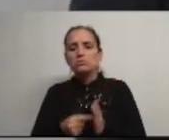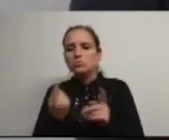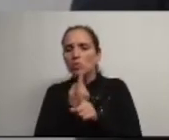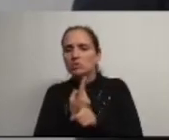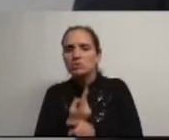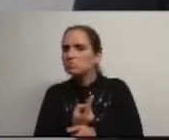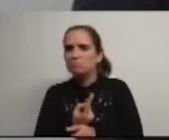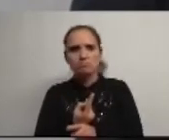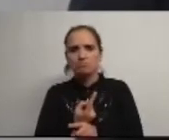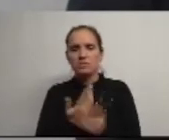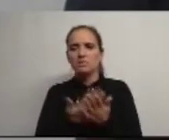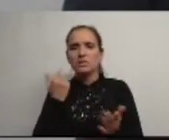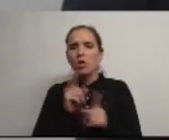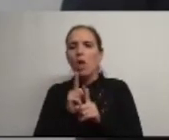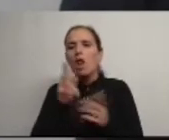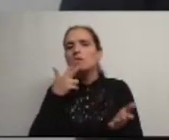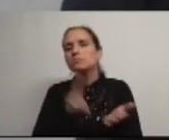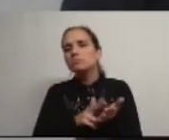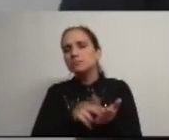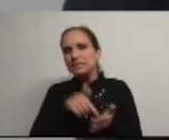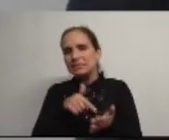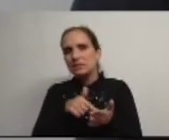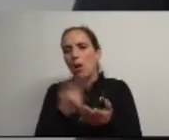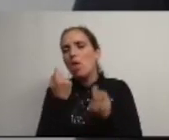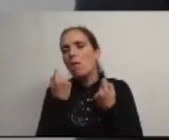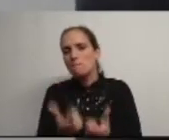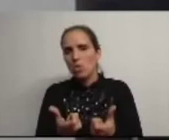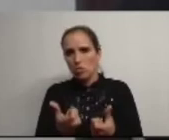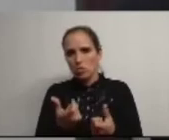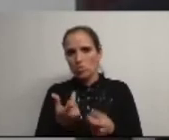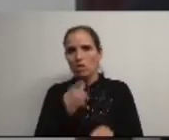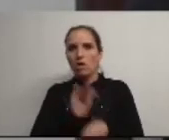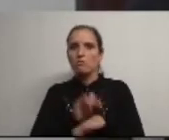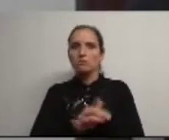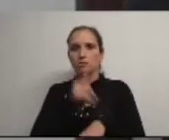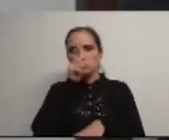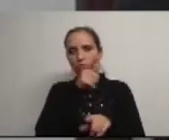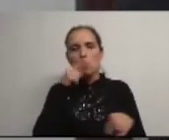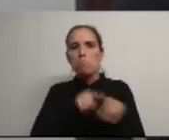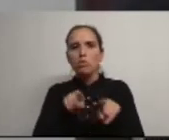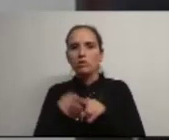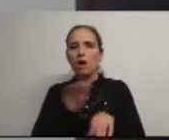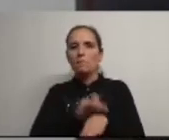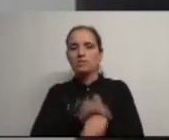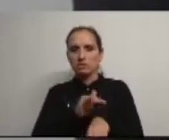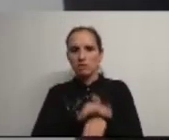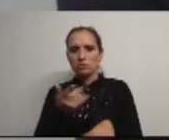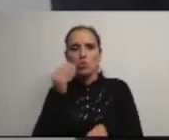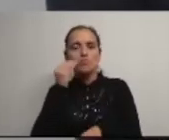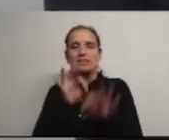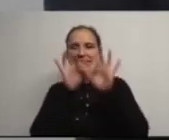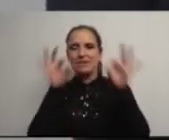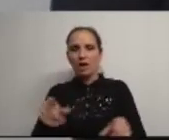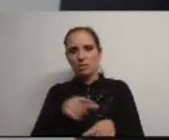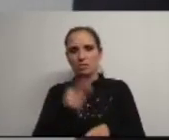não retirando a legitimidade é porventura muito pouco para cargos de representatividade política como o é o de um deputado